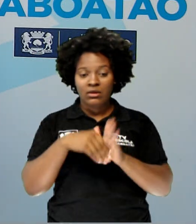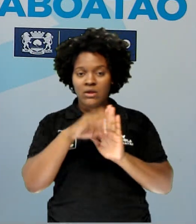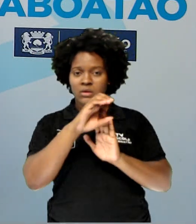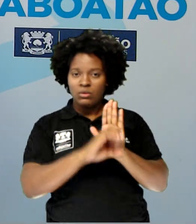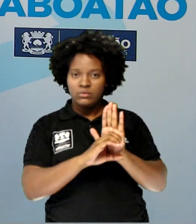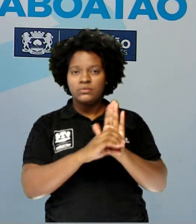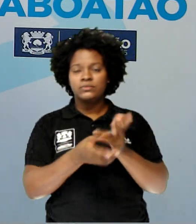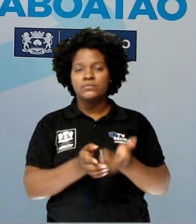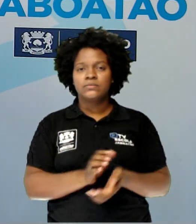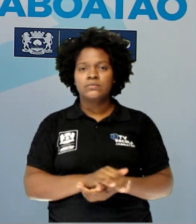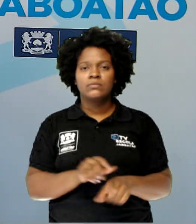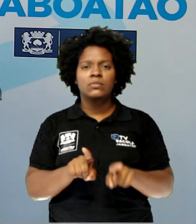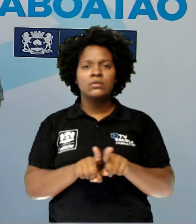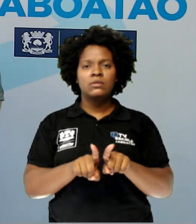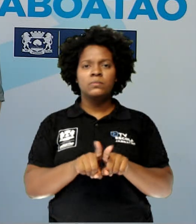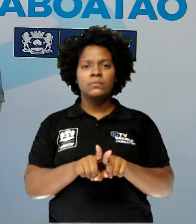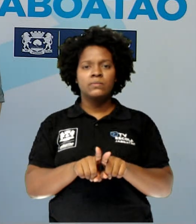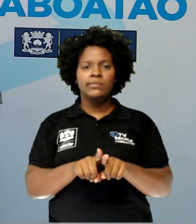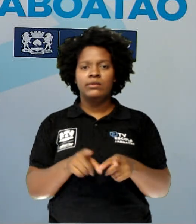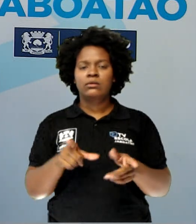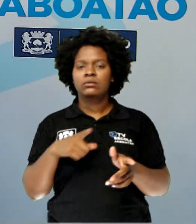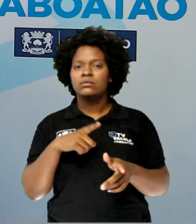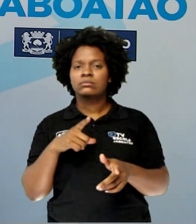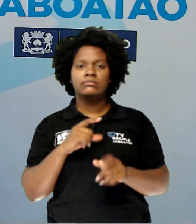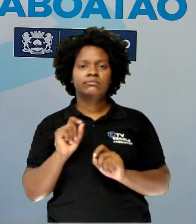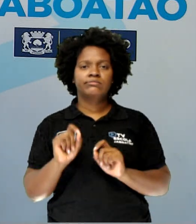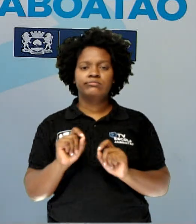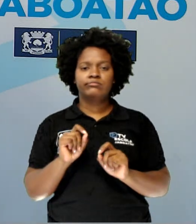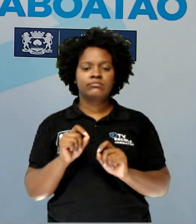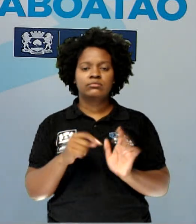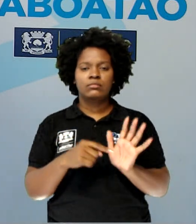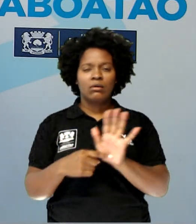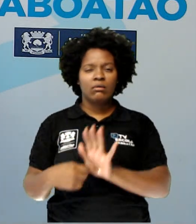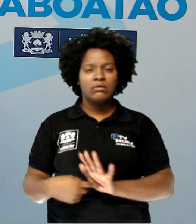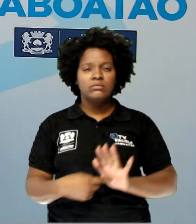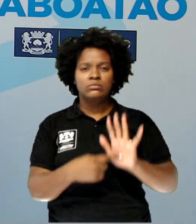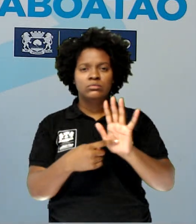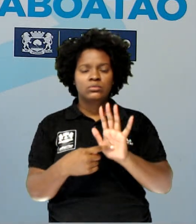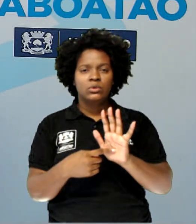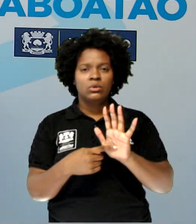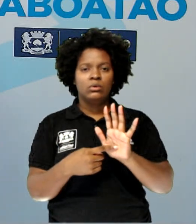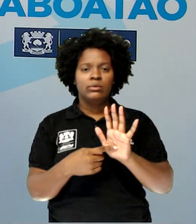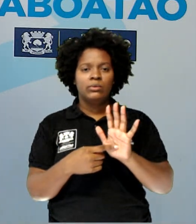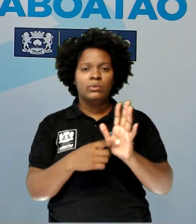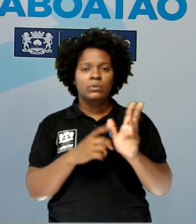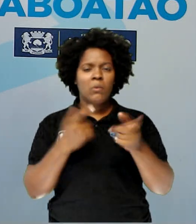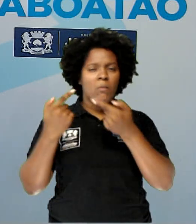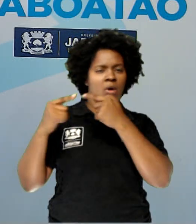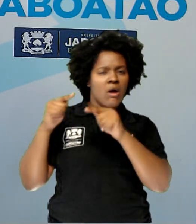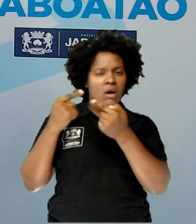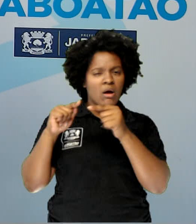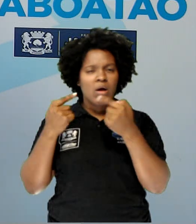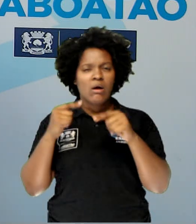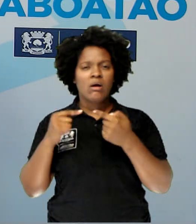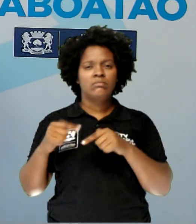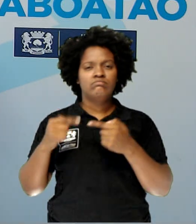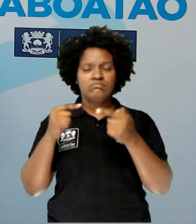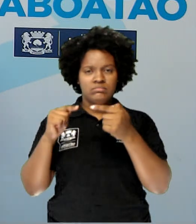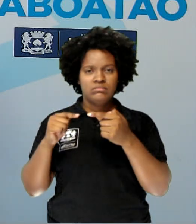E também nós vamos ter a apresentação do conflito. Ou seja,